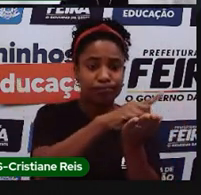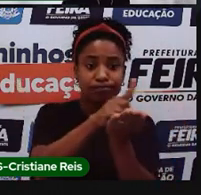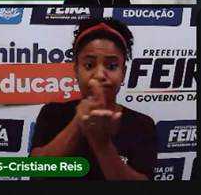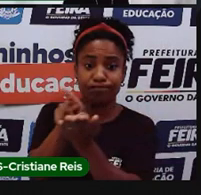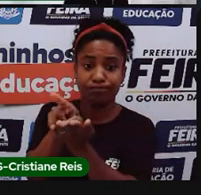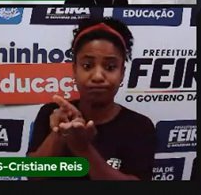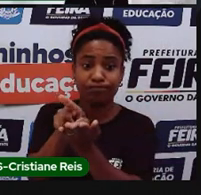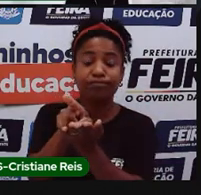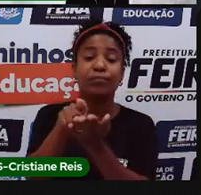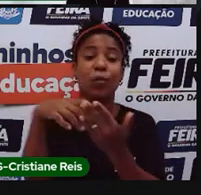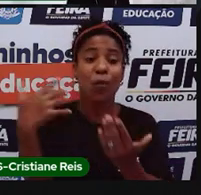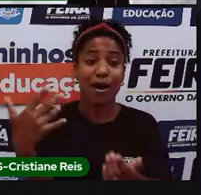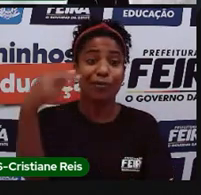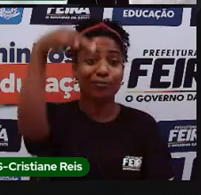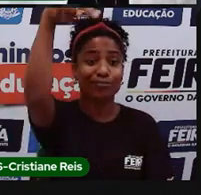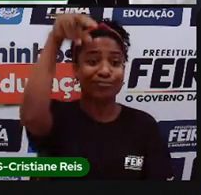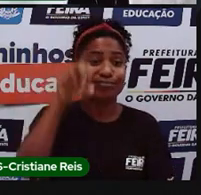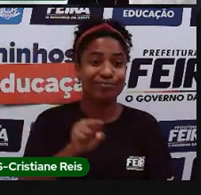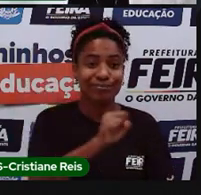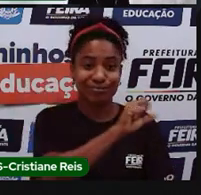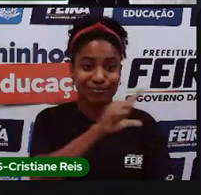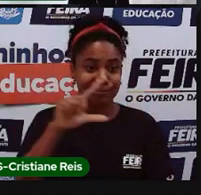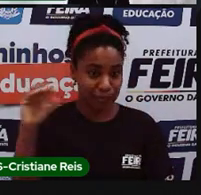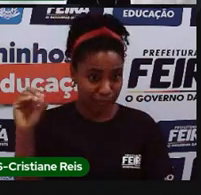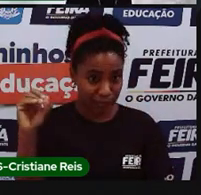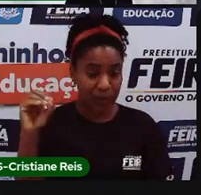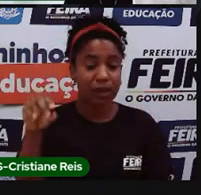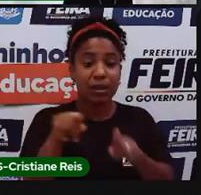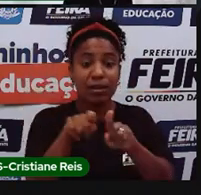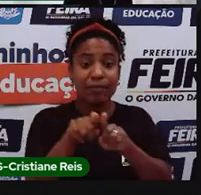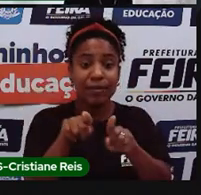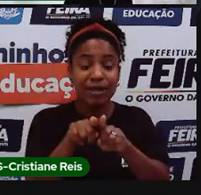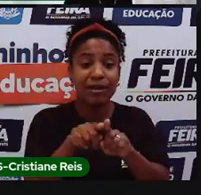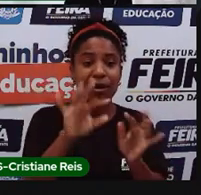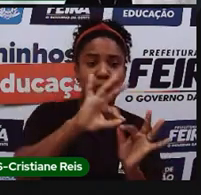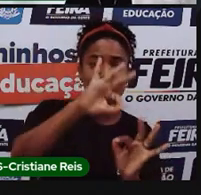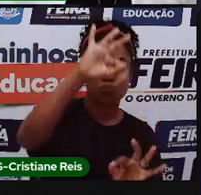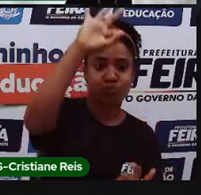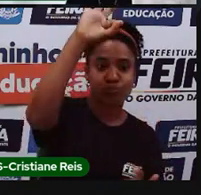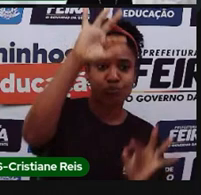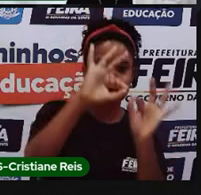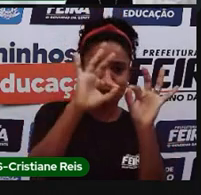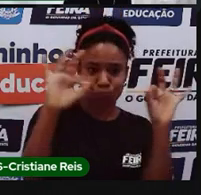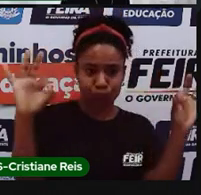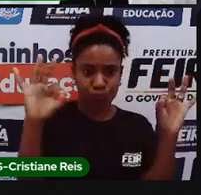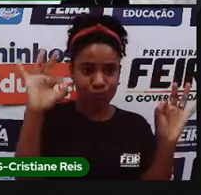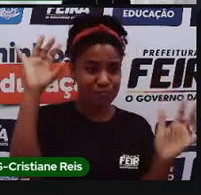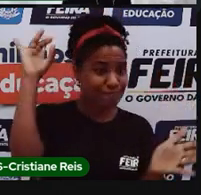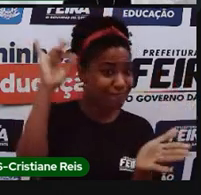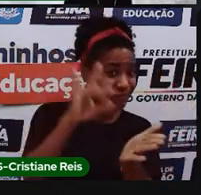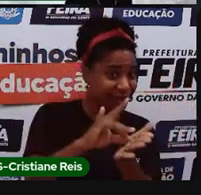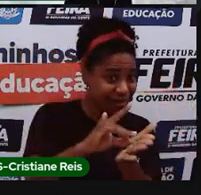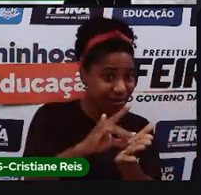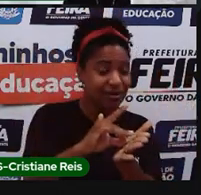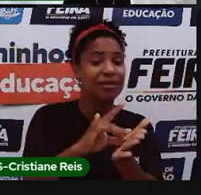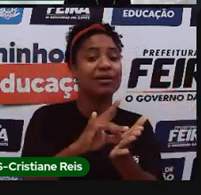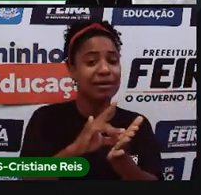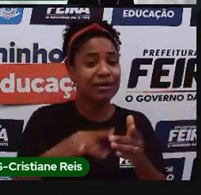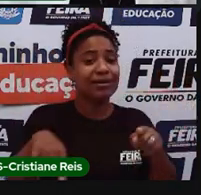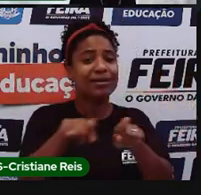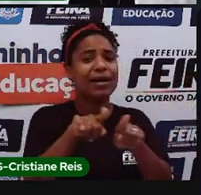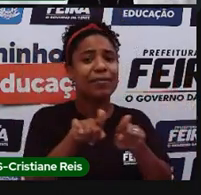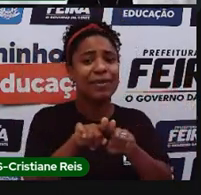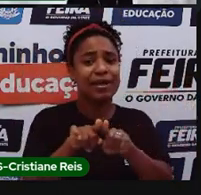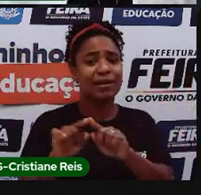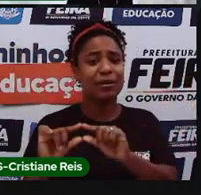vamos falar da escala, né, esse espaço, e da fonte. E isso aqui vai me